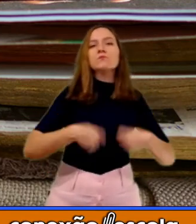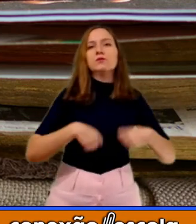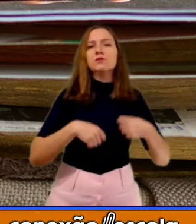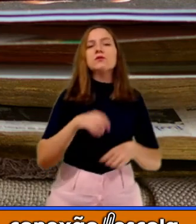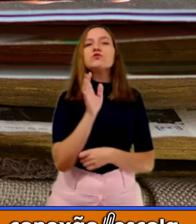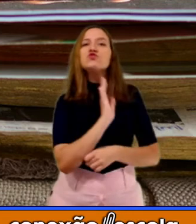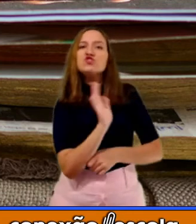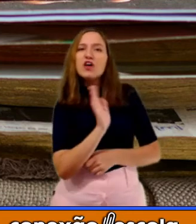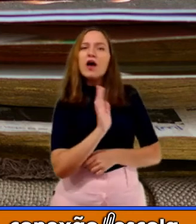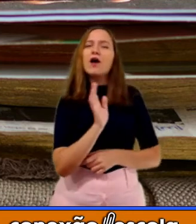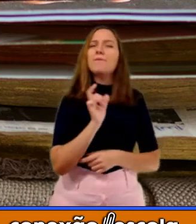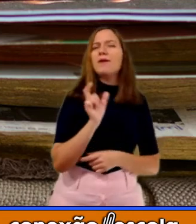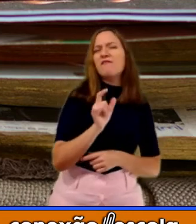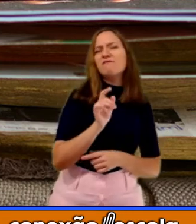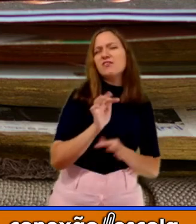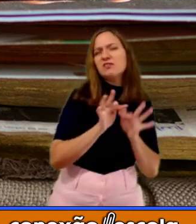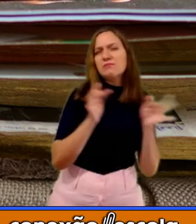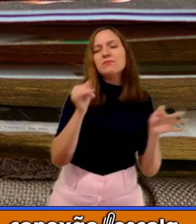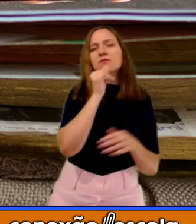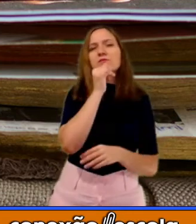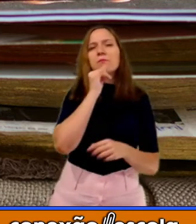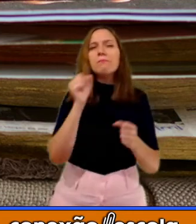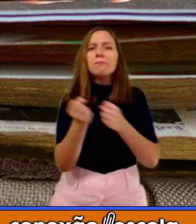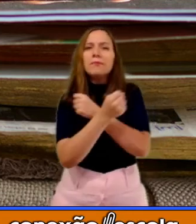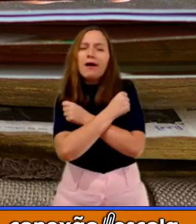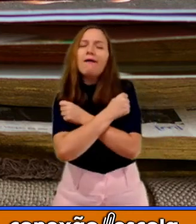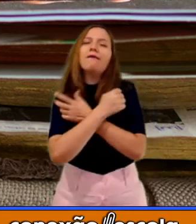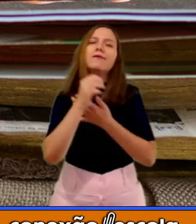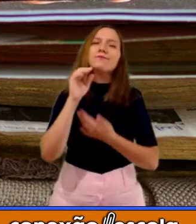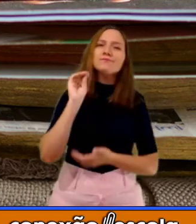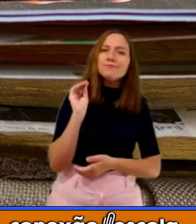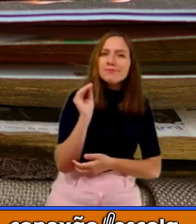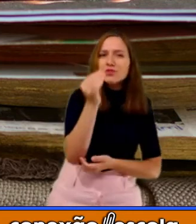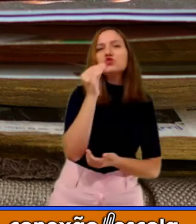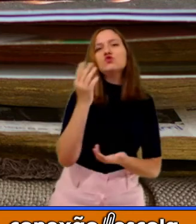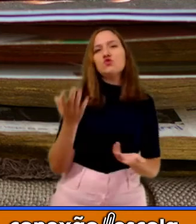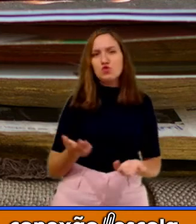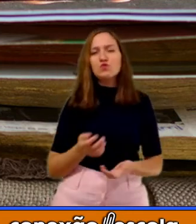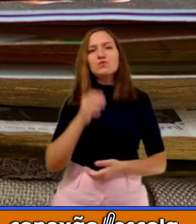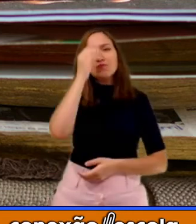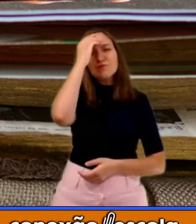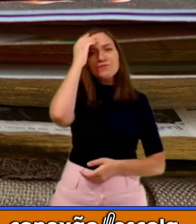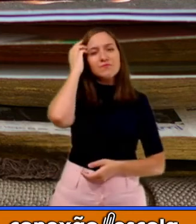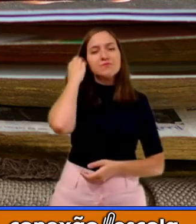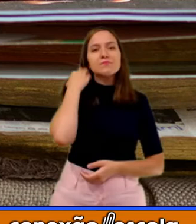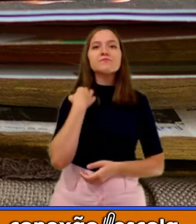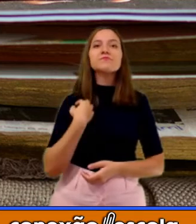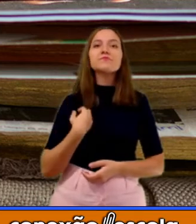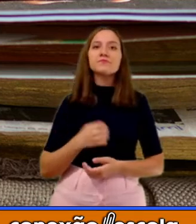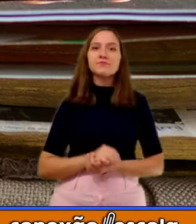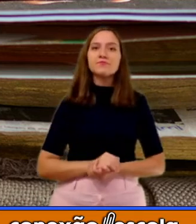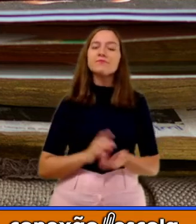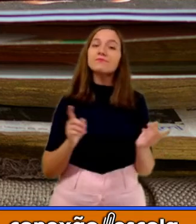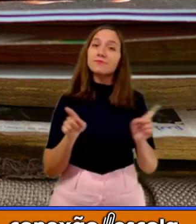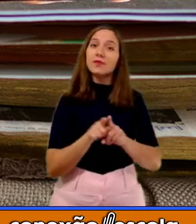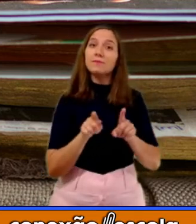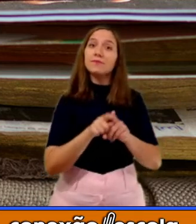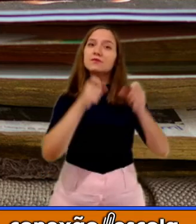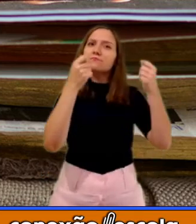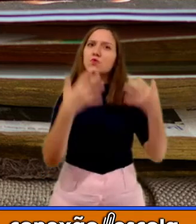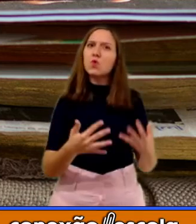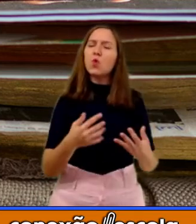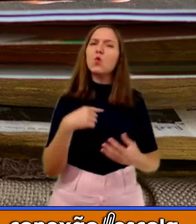palavras simples, como um abraço, como um beijo. Nós falamos a respeito dos